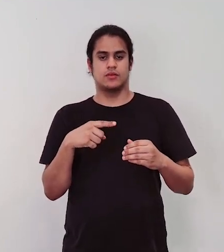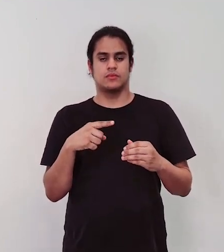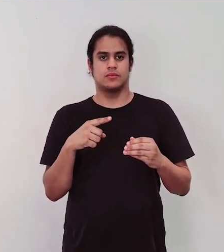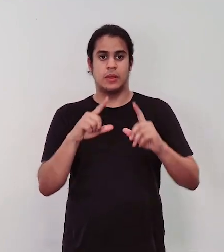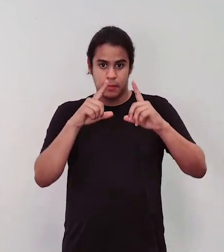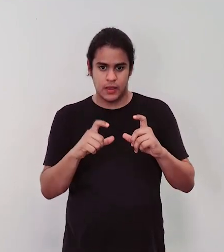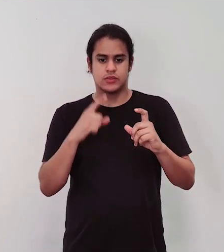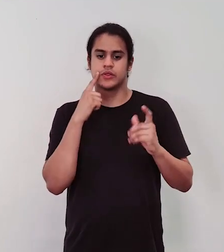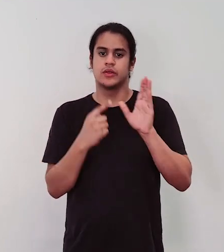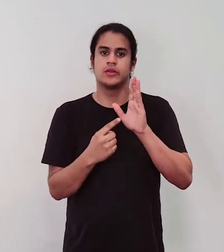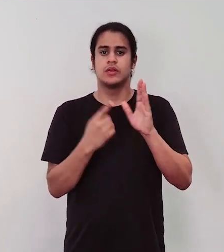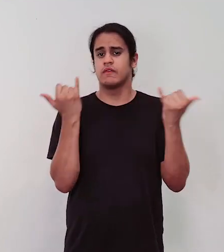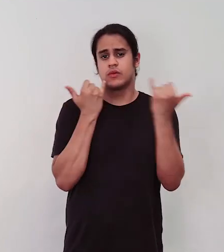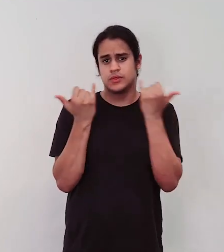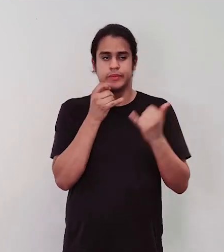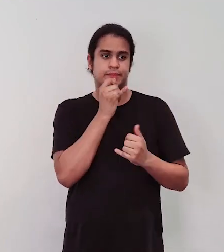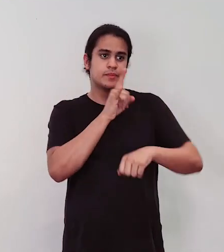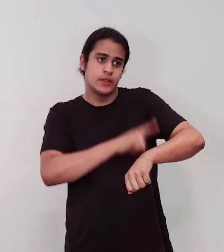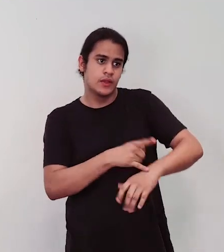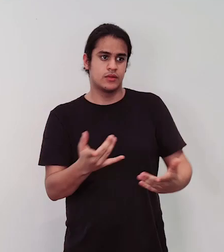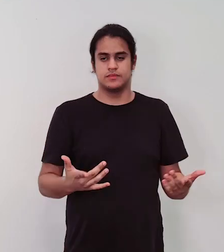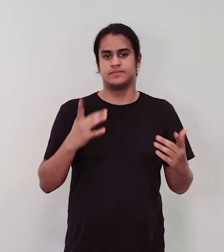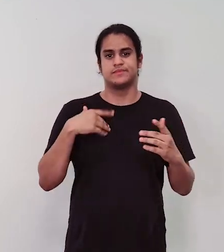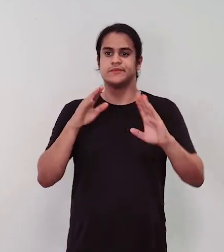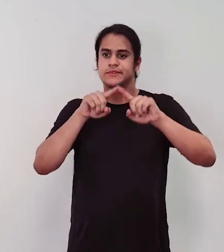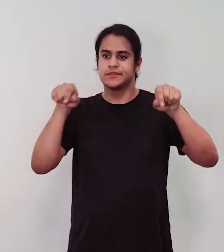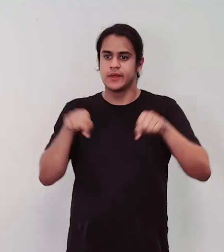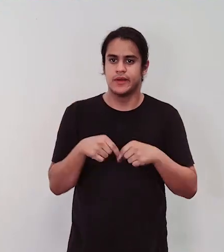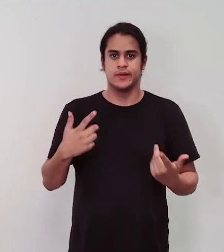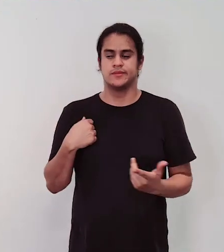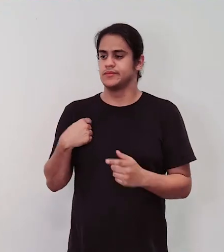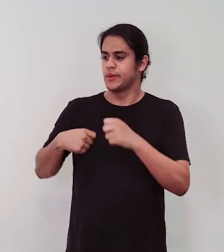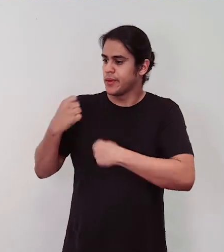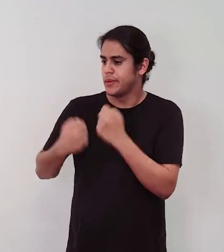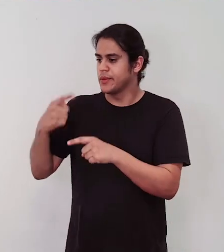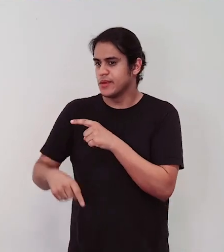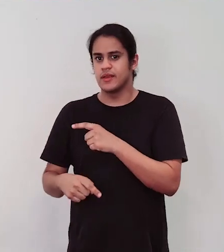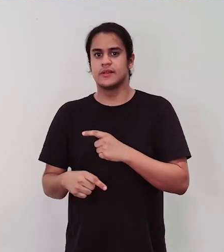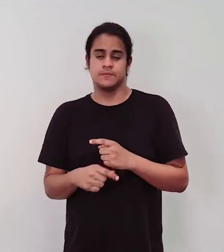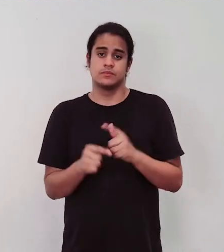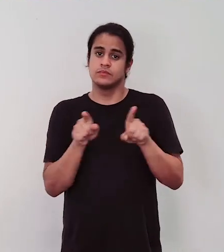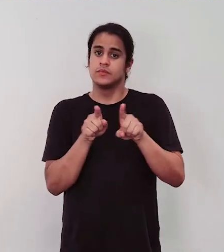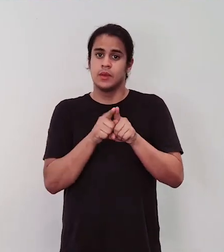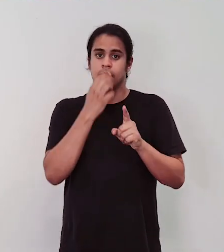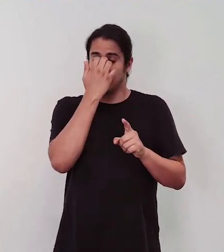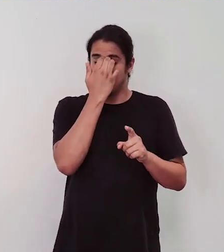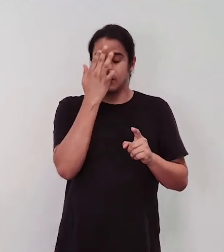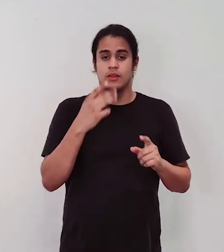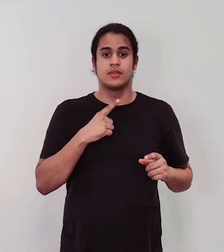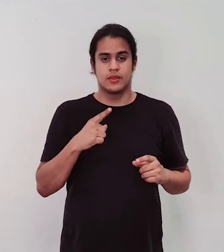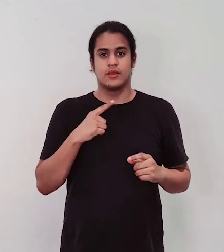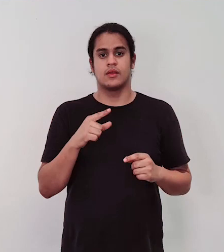indicando sala de informática, banheiro feminino, banheiro masculino, não corra, esses tipos de imagens, que também são produzidas